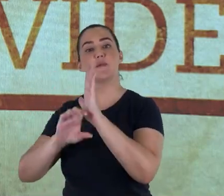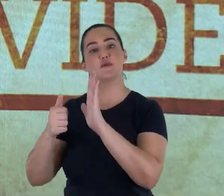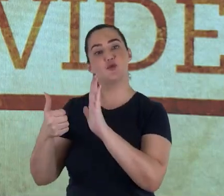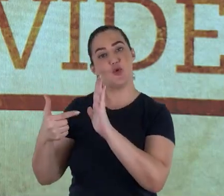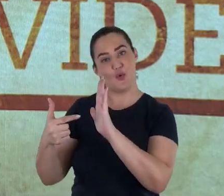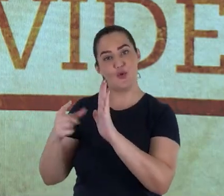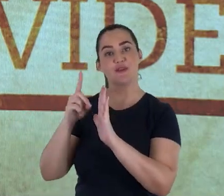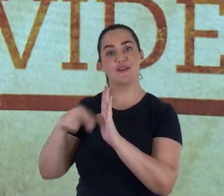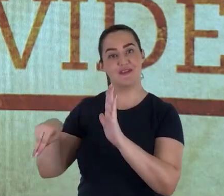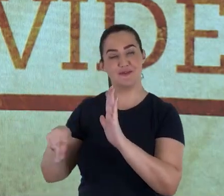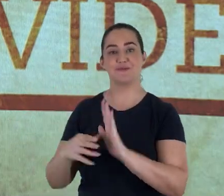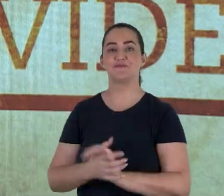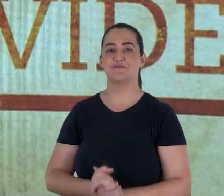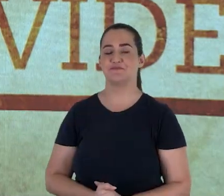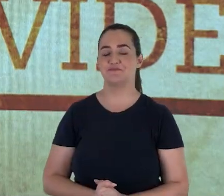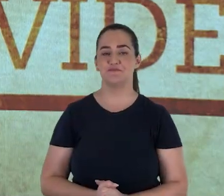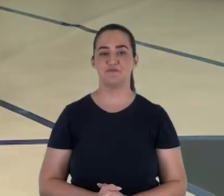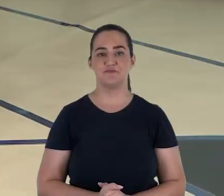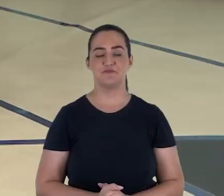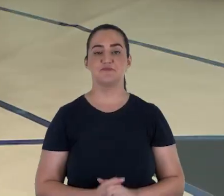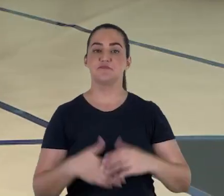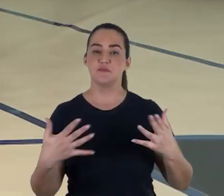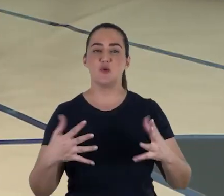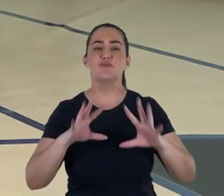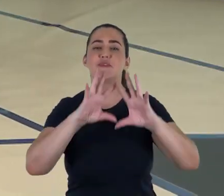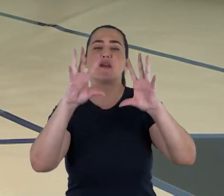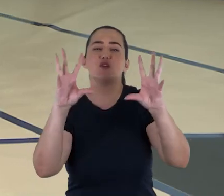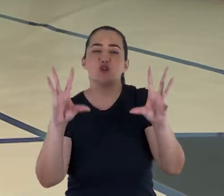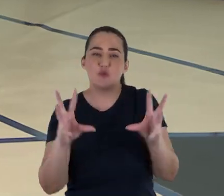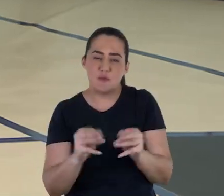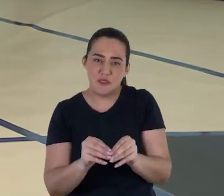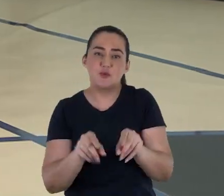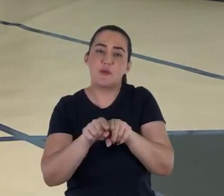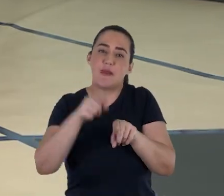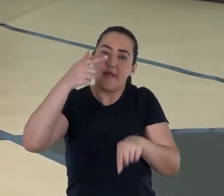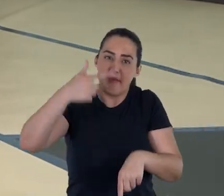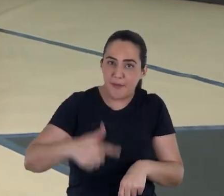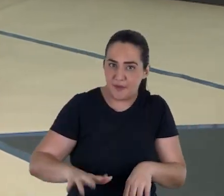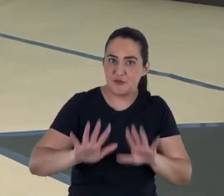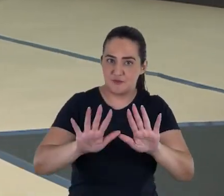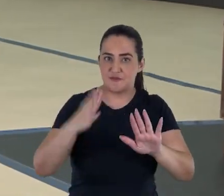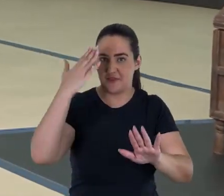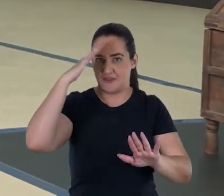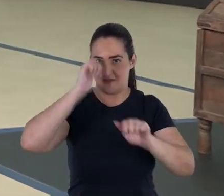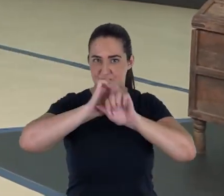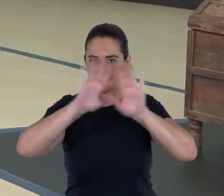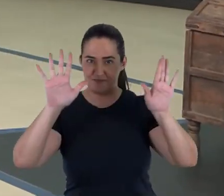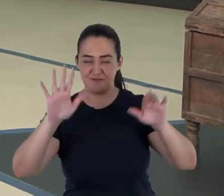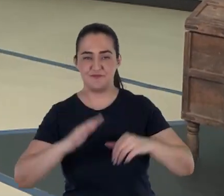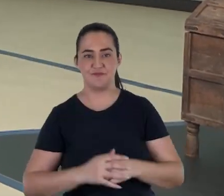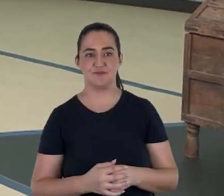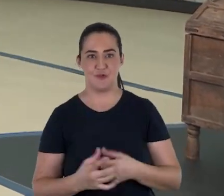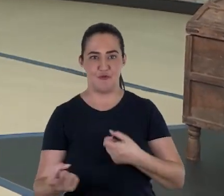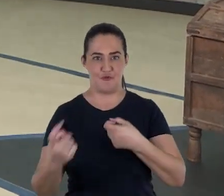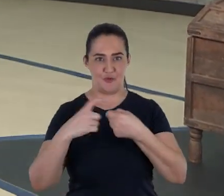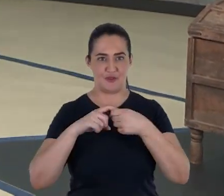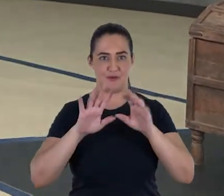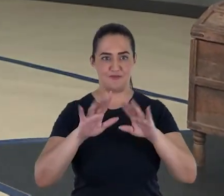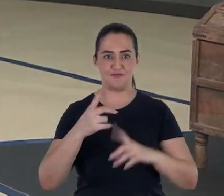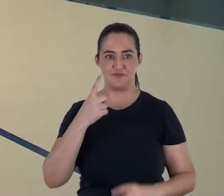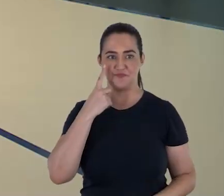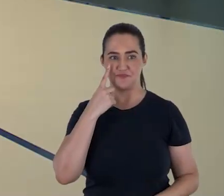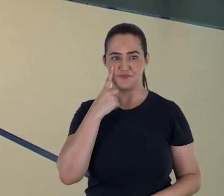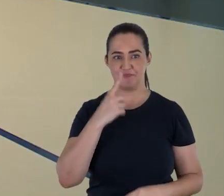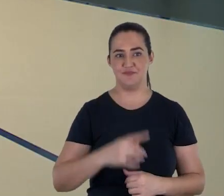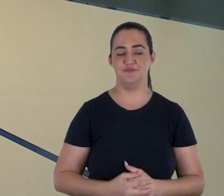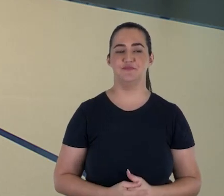na caverna número 4. Então, resumindo e repetindo os achados, você vai entender o que eu quero dizer. Eu vou voltar aqui para